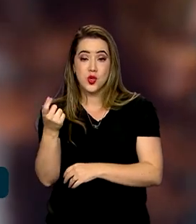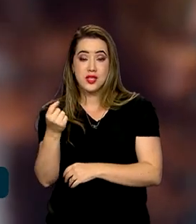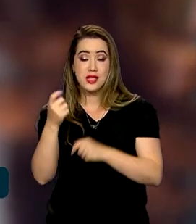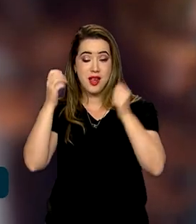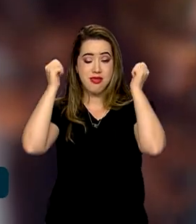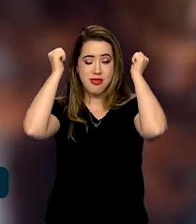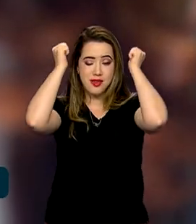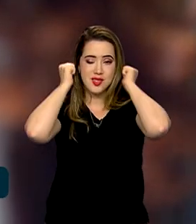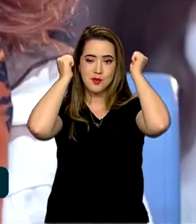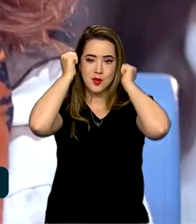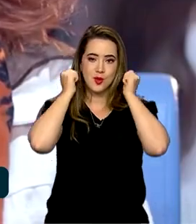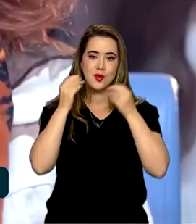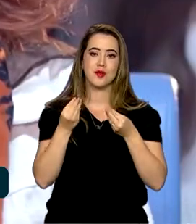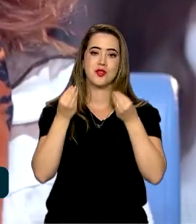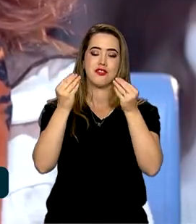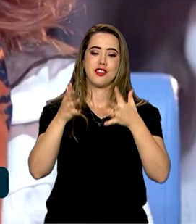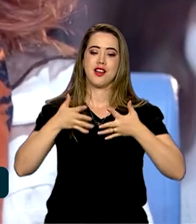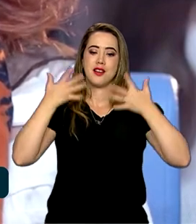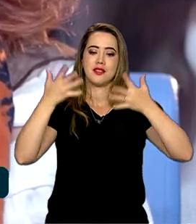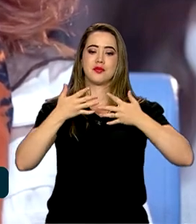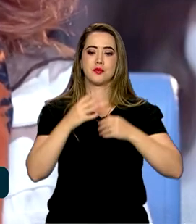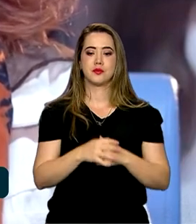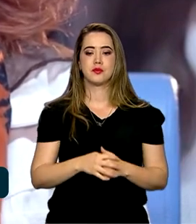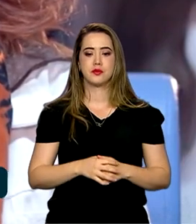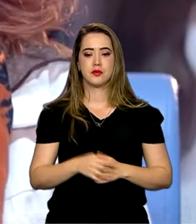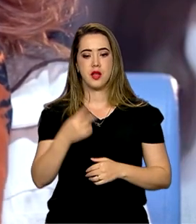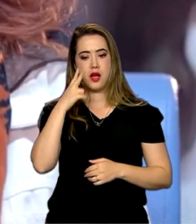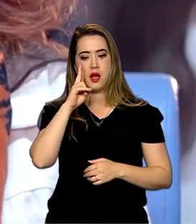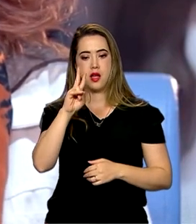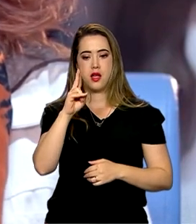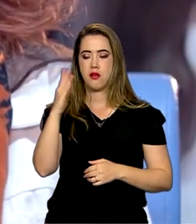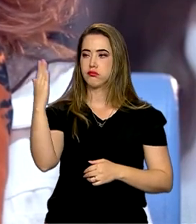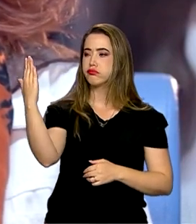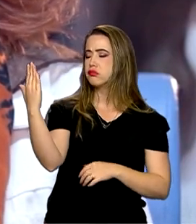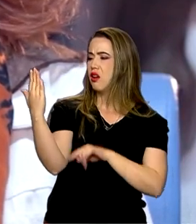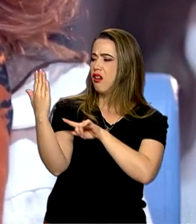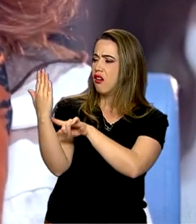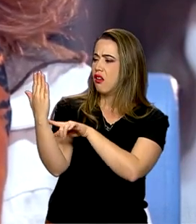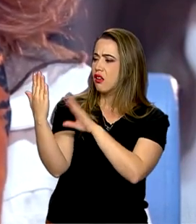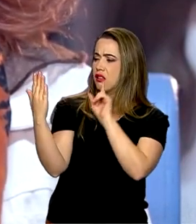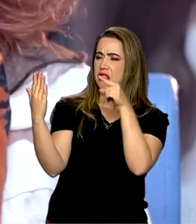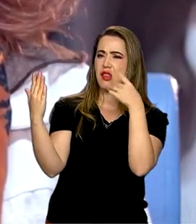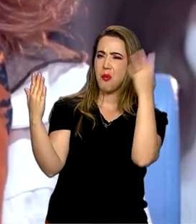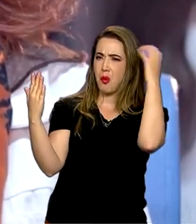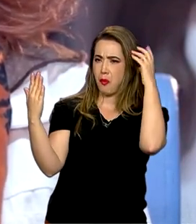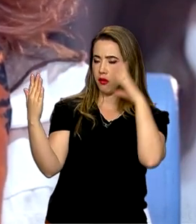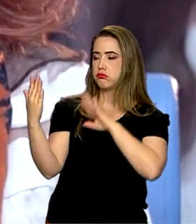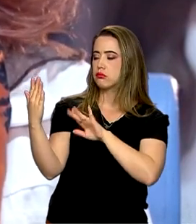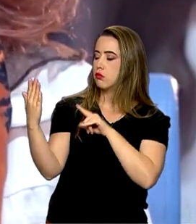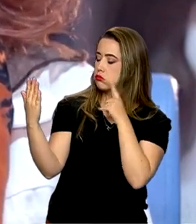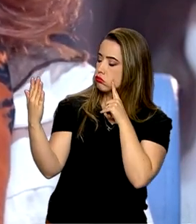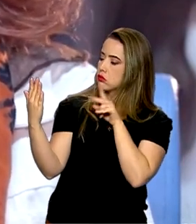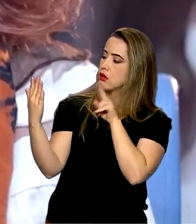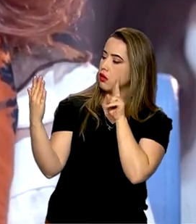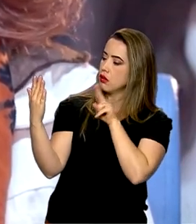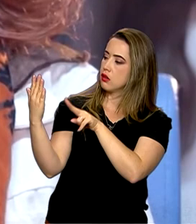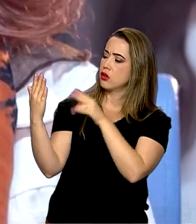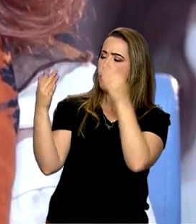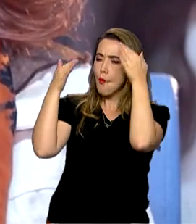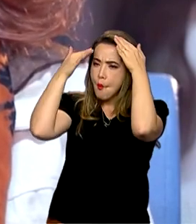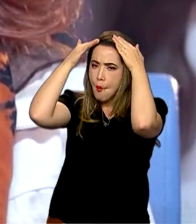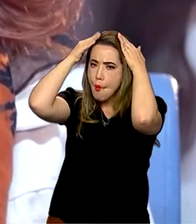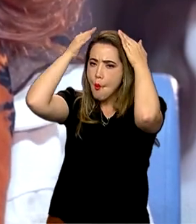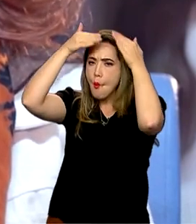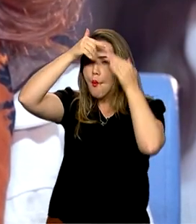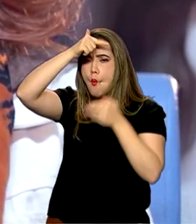a quem precisa. Ainda me olhava no espelho assim, quando eu tinha para tomar banho, ficava olhando a minha carequinha